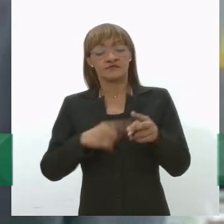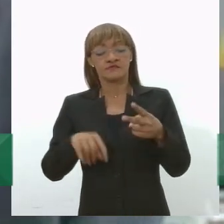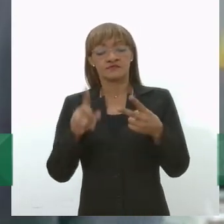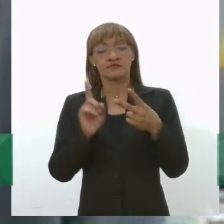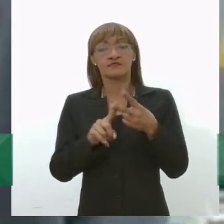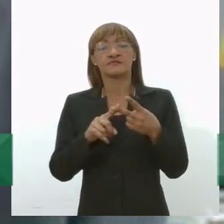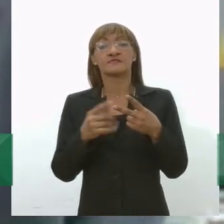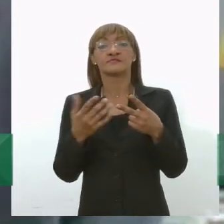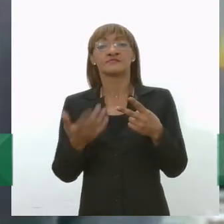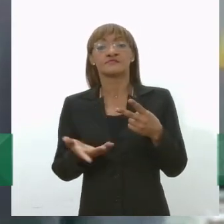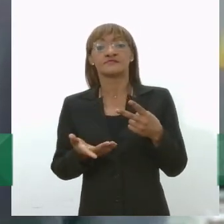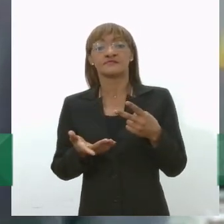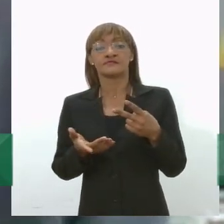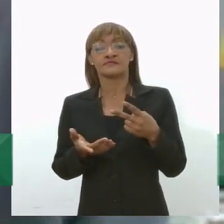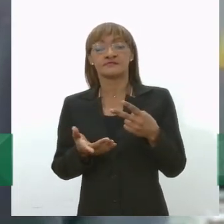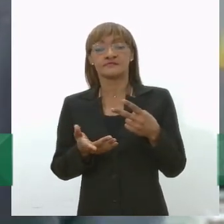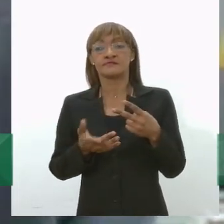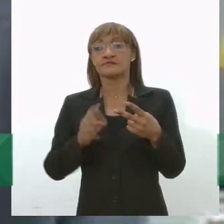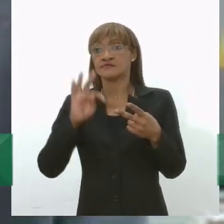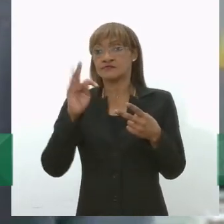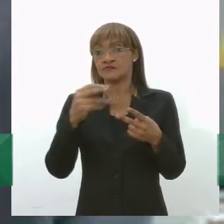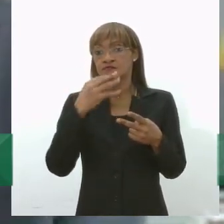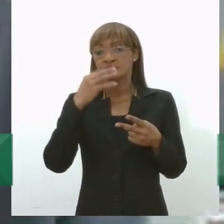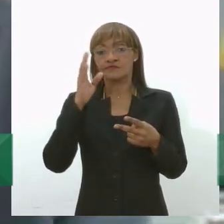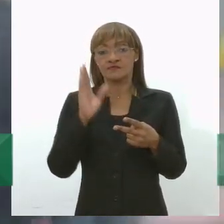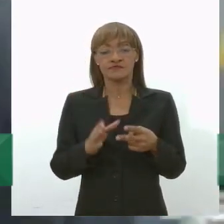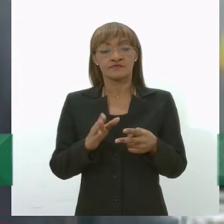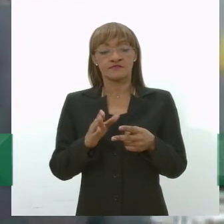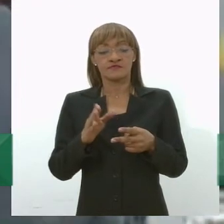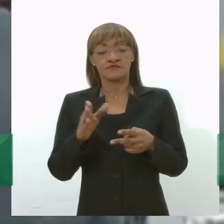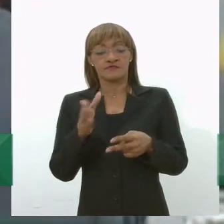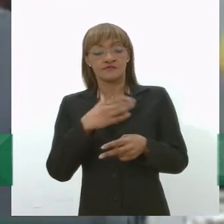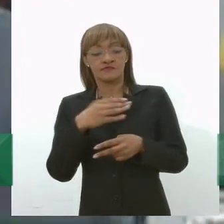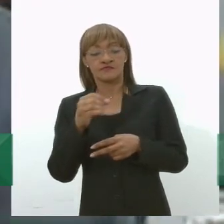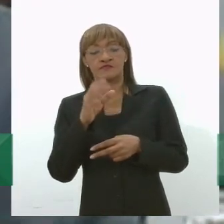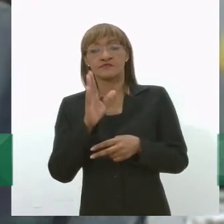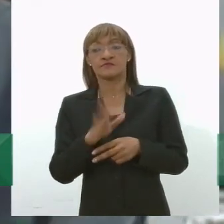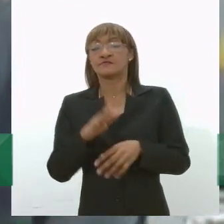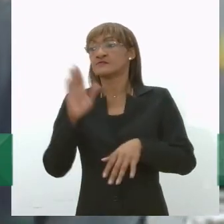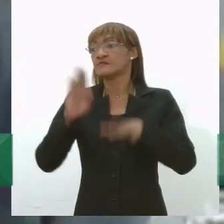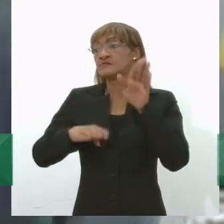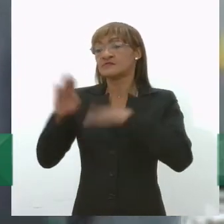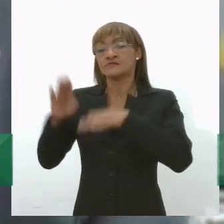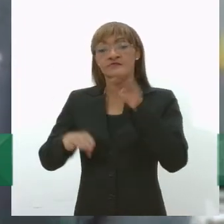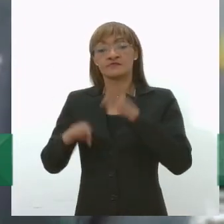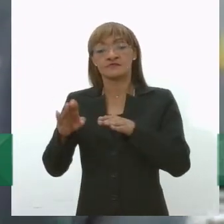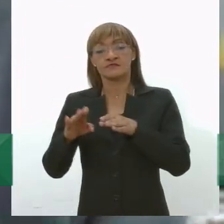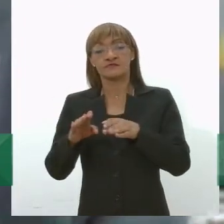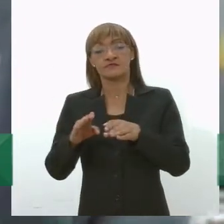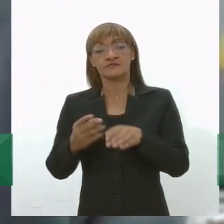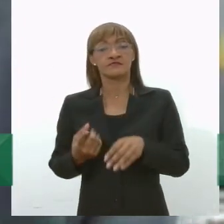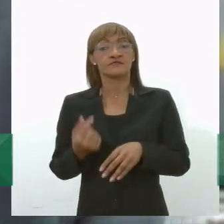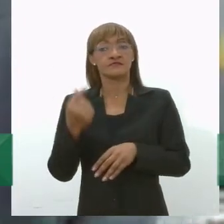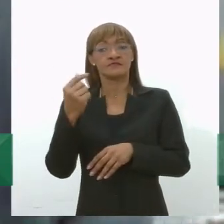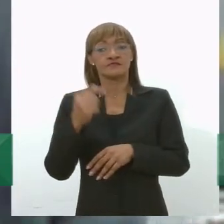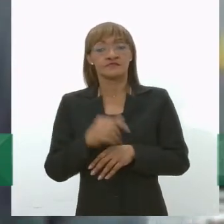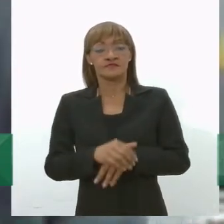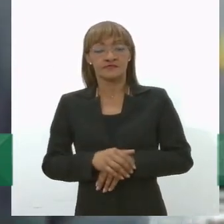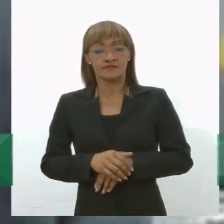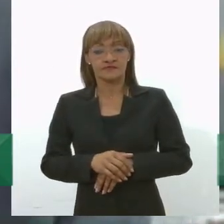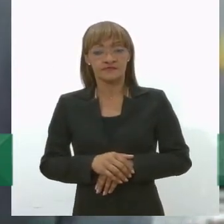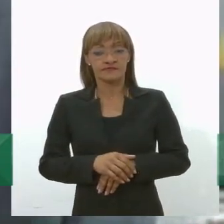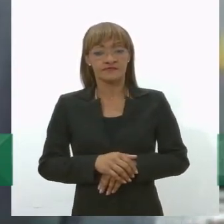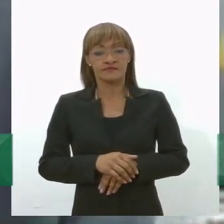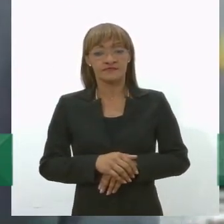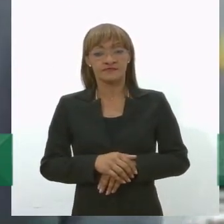que é nacional que é independentemente do preço independente do preço internacional então grandes